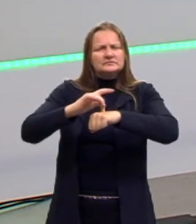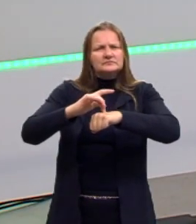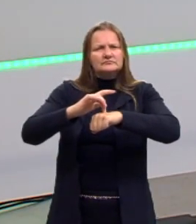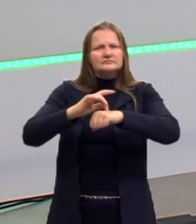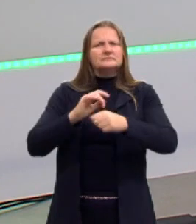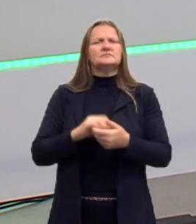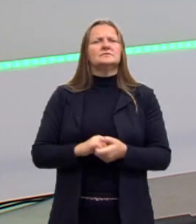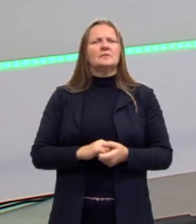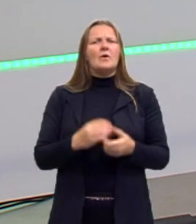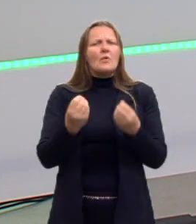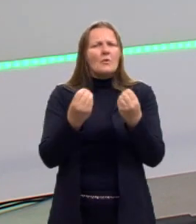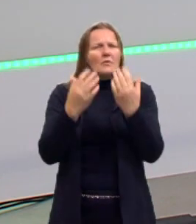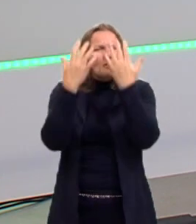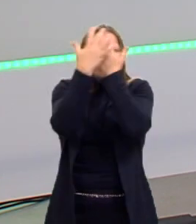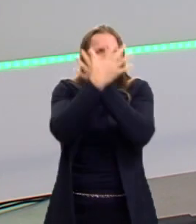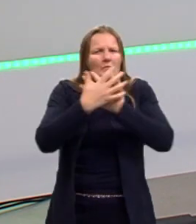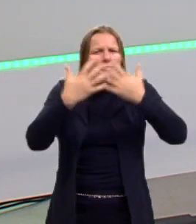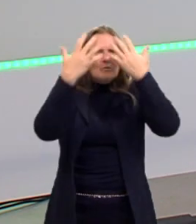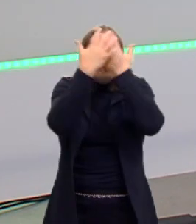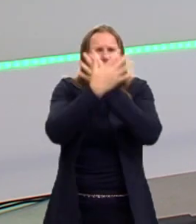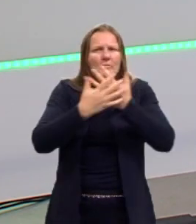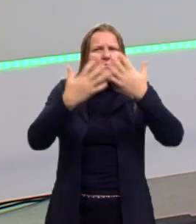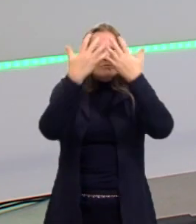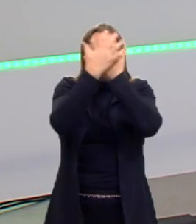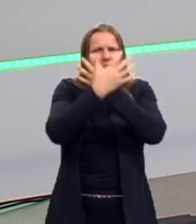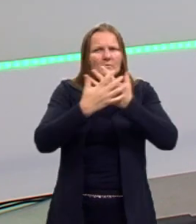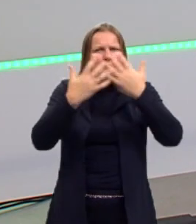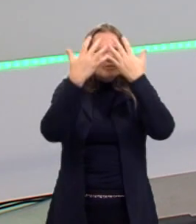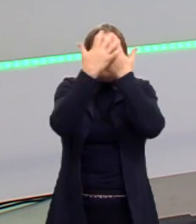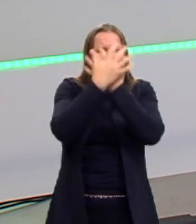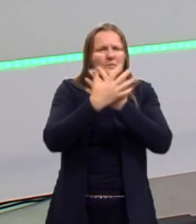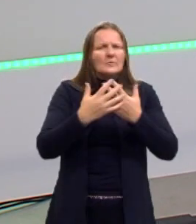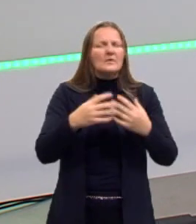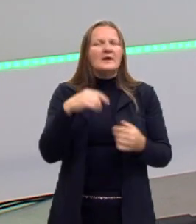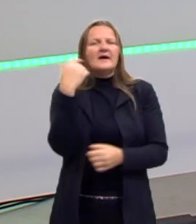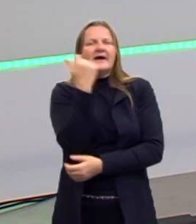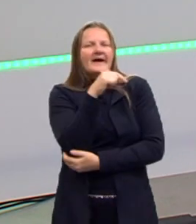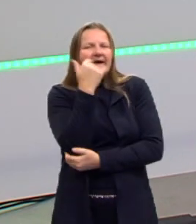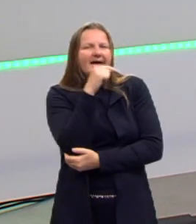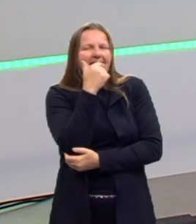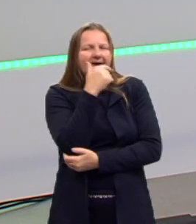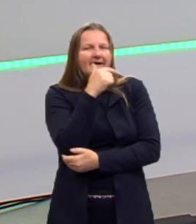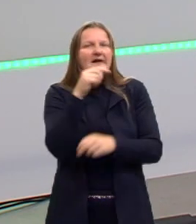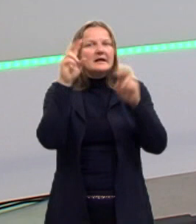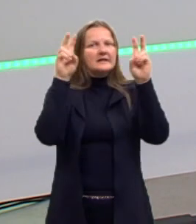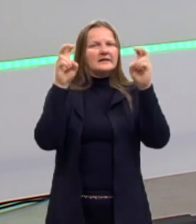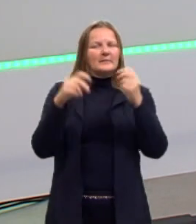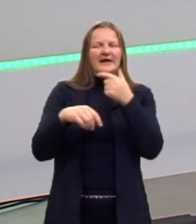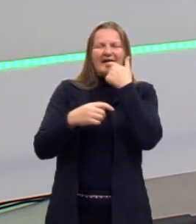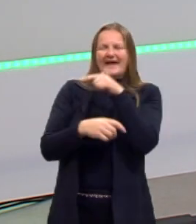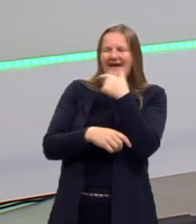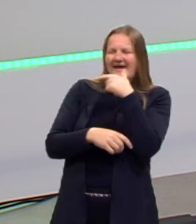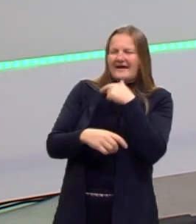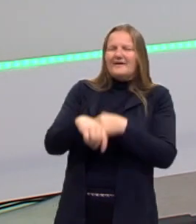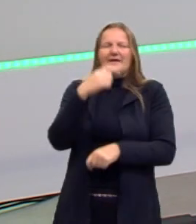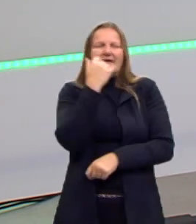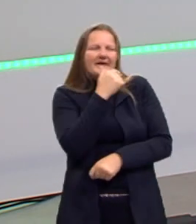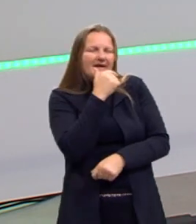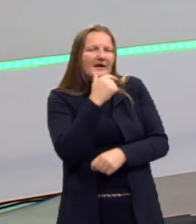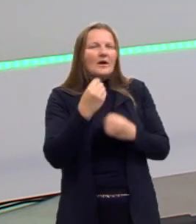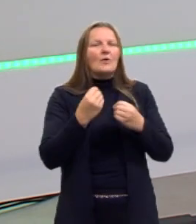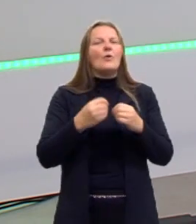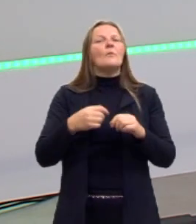camuflar temas sensíveis ou até fazer a gente rir desses temas sensíveis, como é que esse tema foi